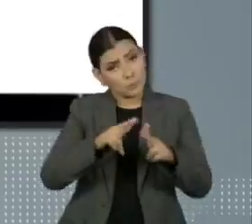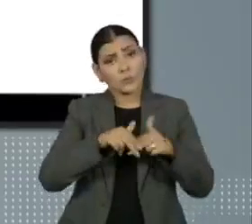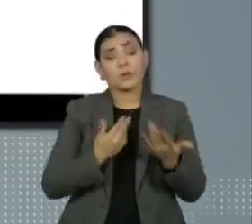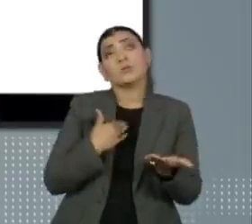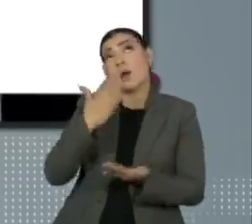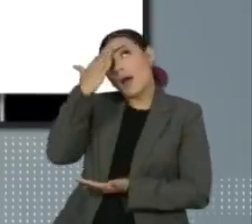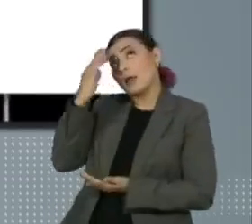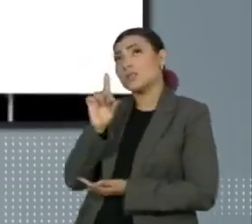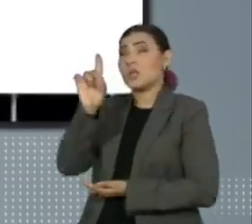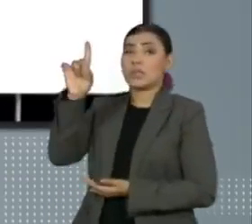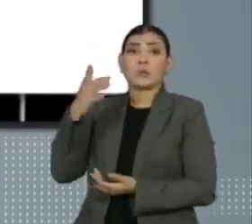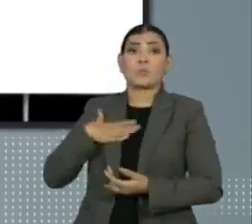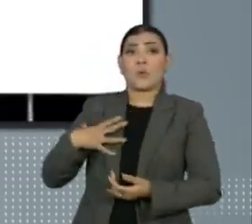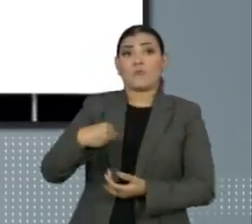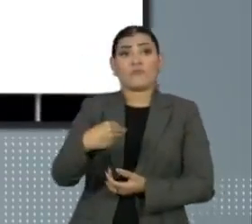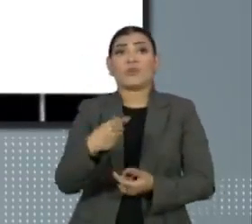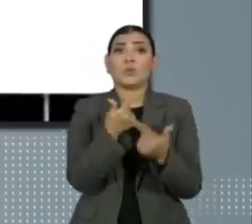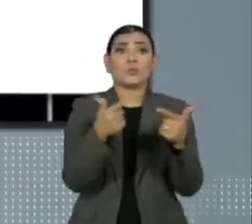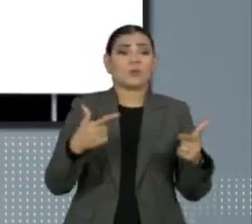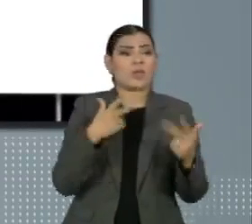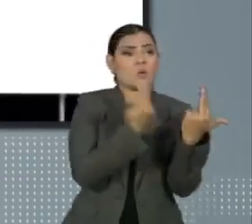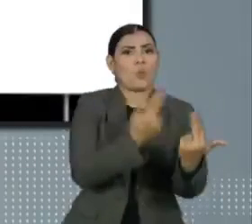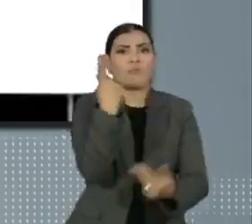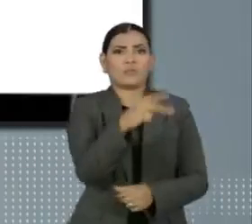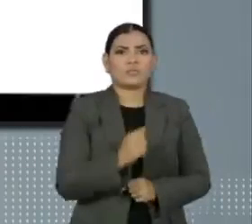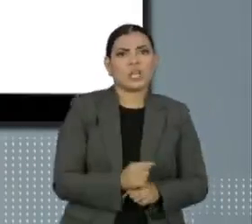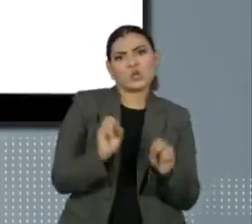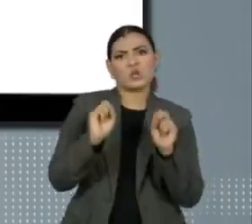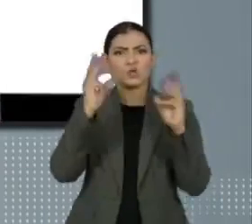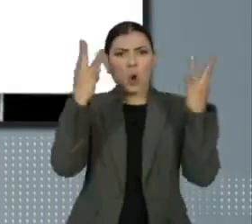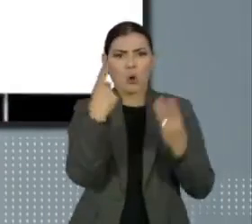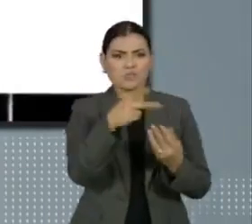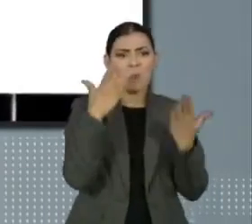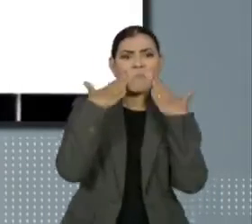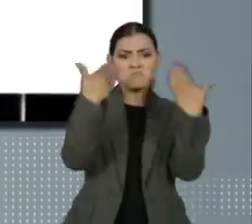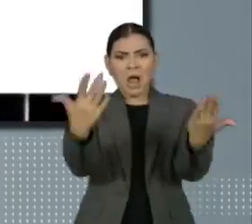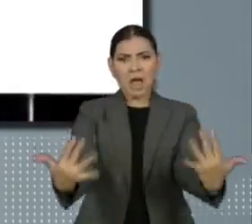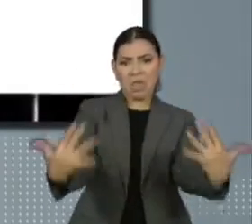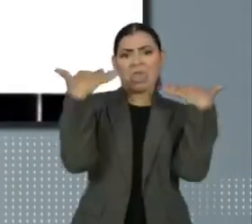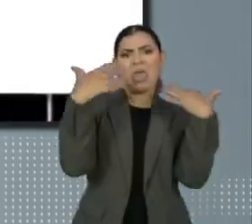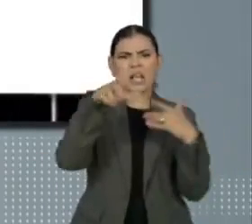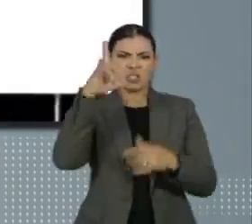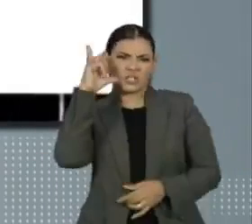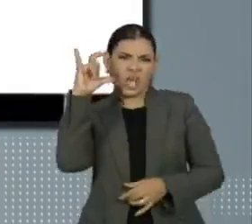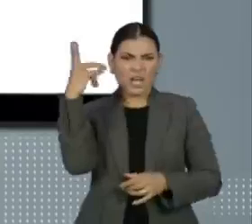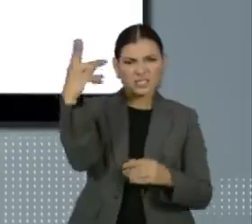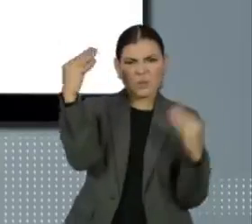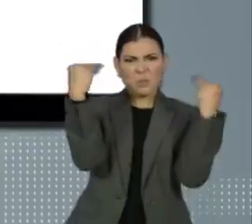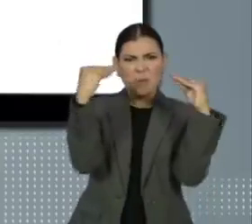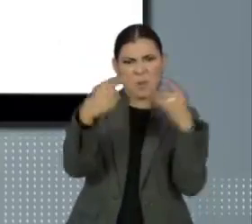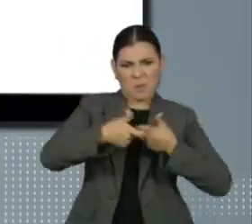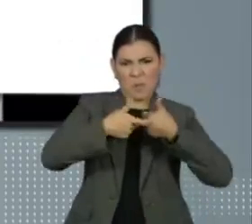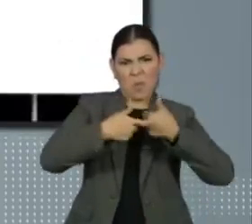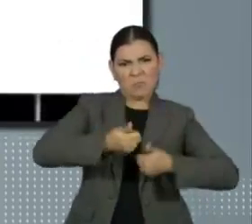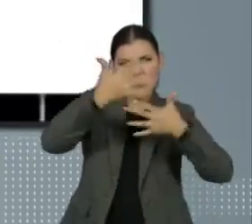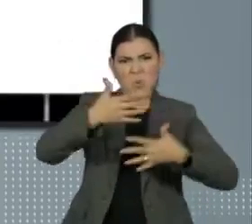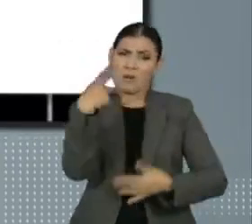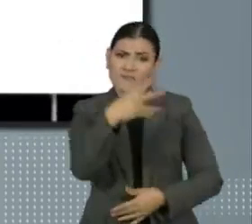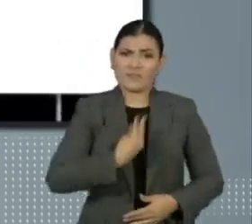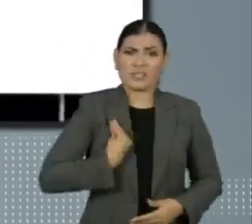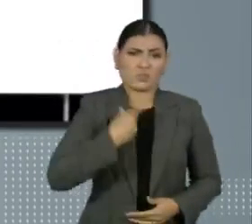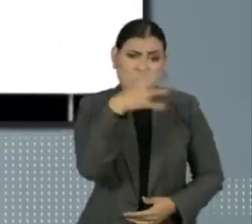o meu filho não encontre uma mulher que nem você respondeu, não dá para dar teu showzinho. Teu showzinho, tu vai lá dar o teu Instagram depois, para ganhar mais seguidores, tu vive disso.